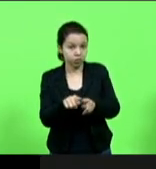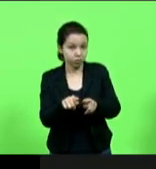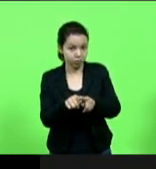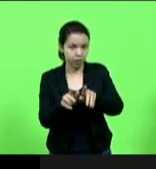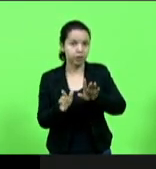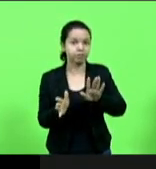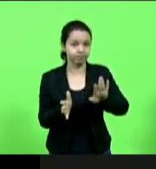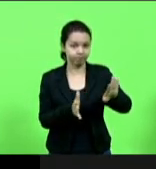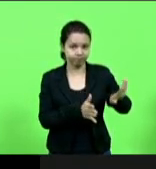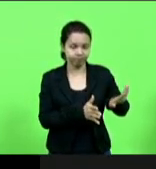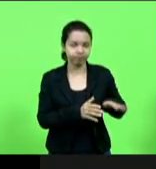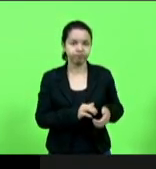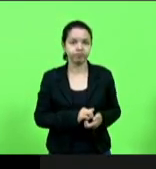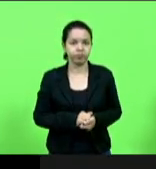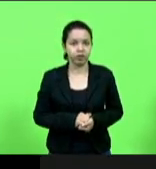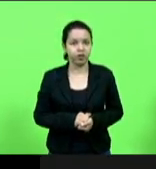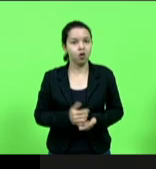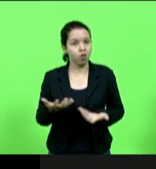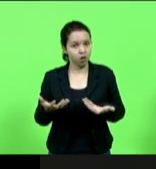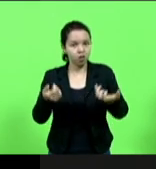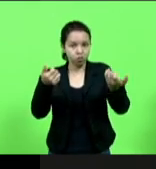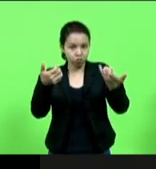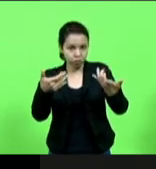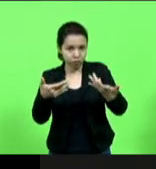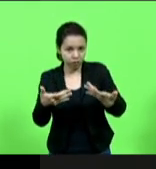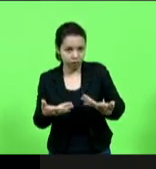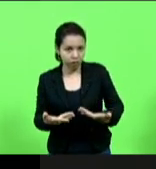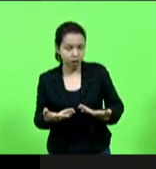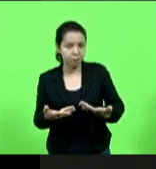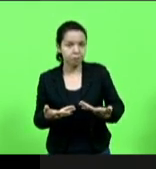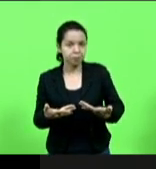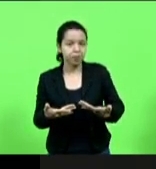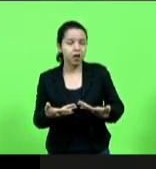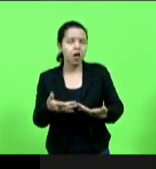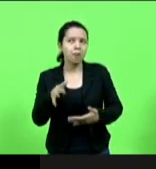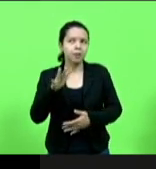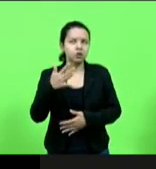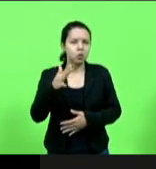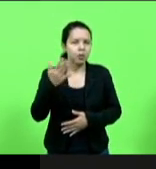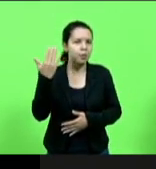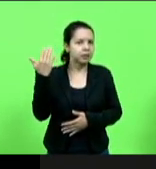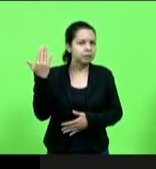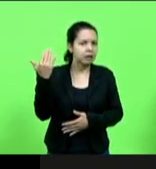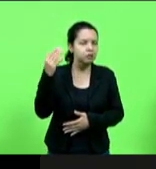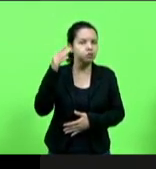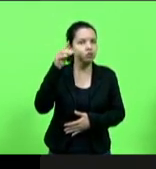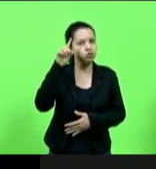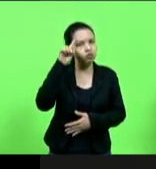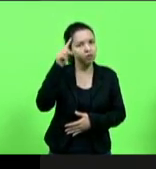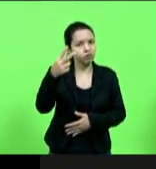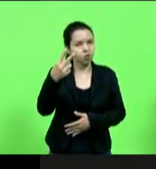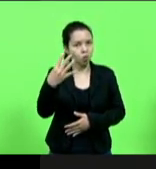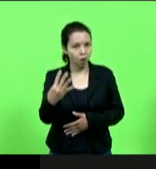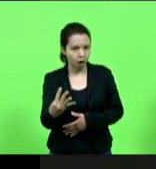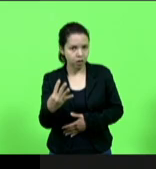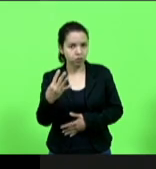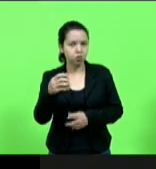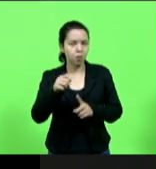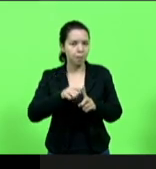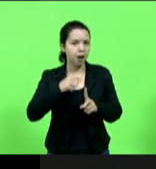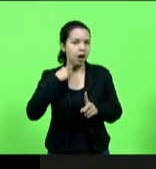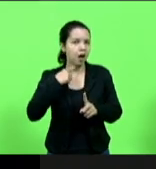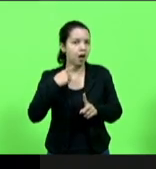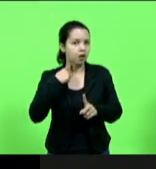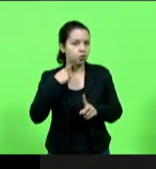no dia se não me falha a memória no dia 27 de maio ao Ié concedeu ao Rio